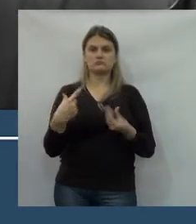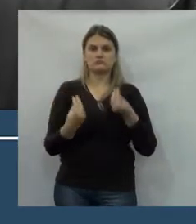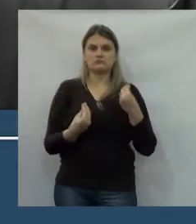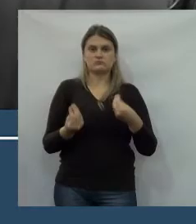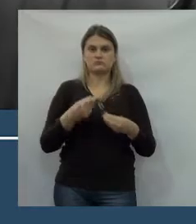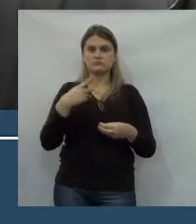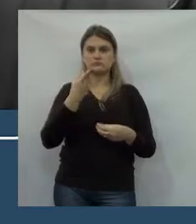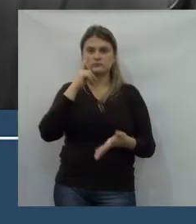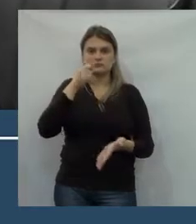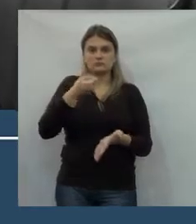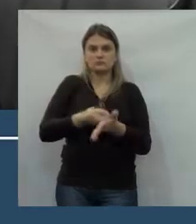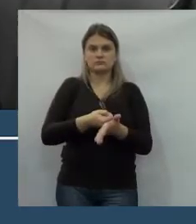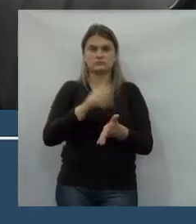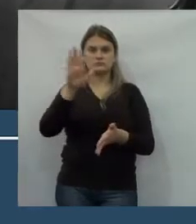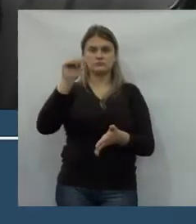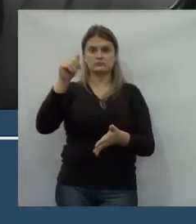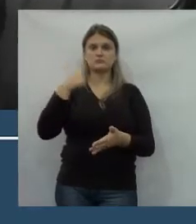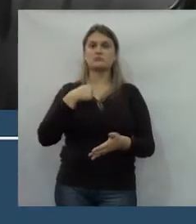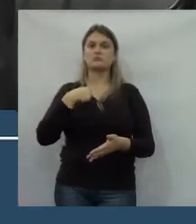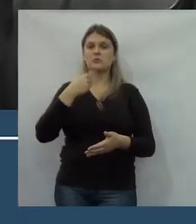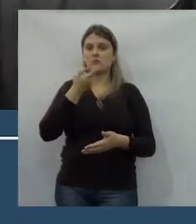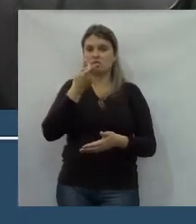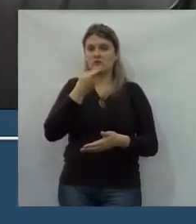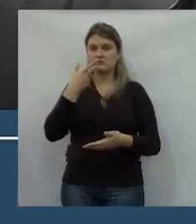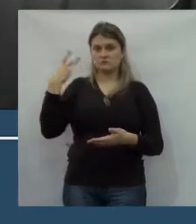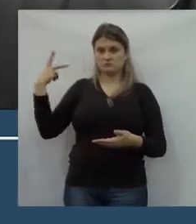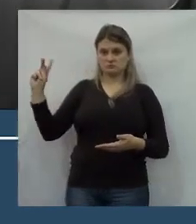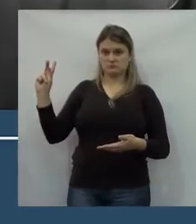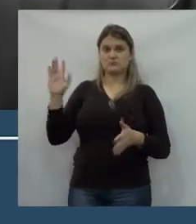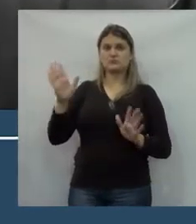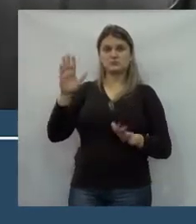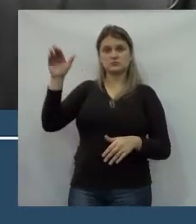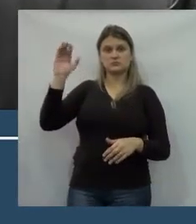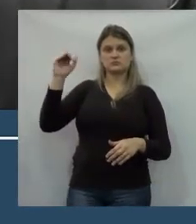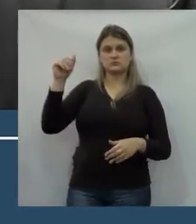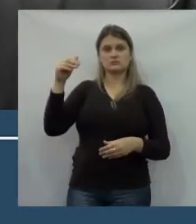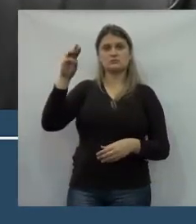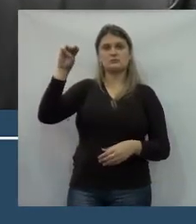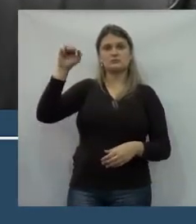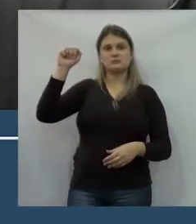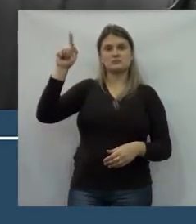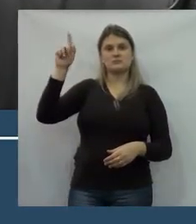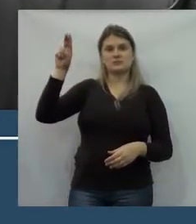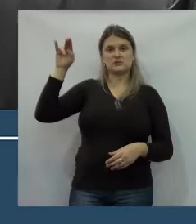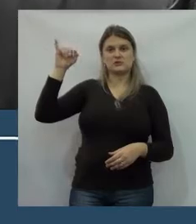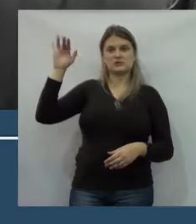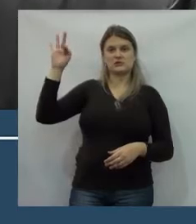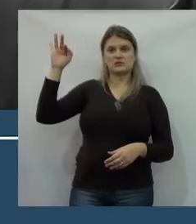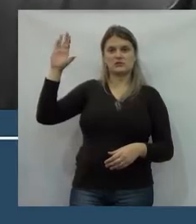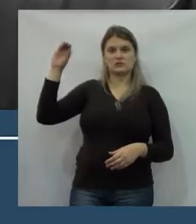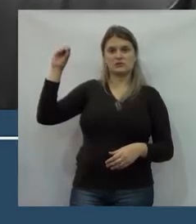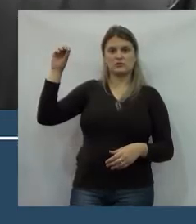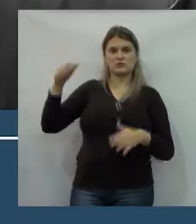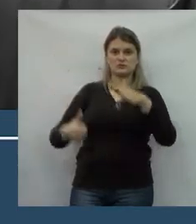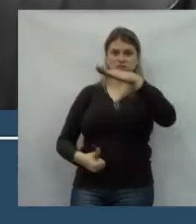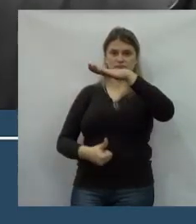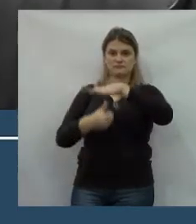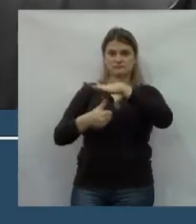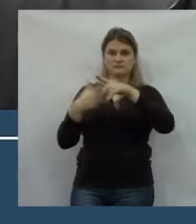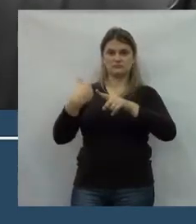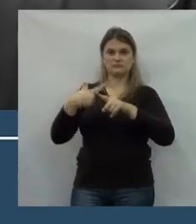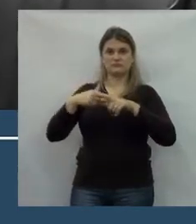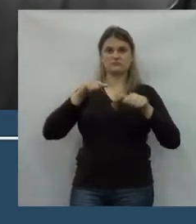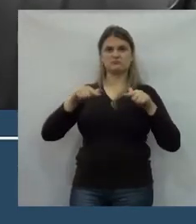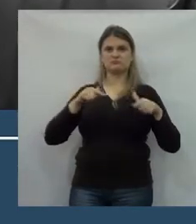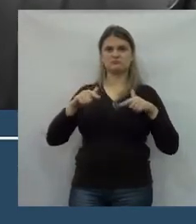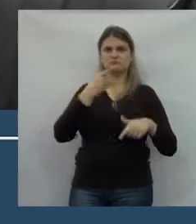essa obrigação. E eu ouso aqui chamar o senhor de magnífico reitor, magnífico reitor, pelo seu